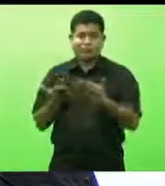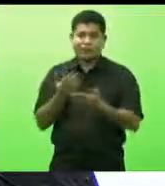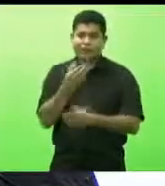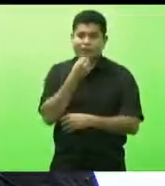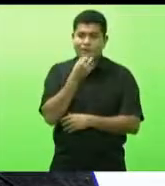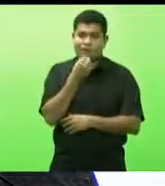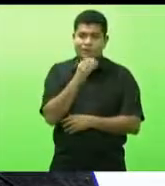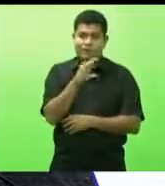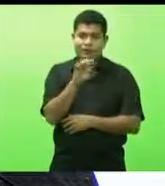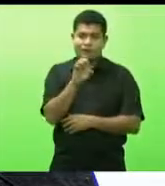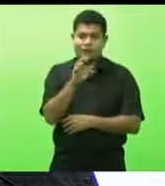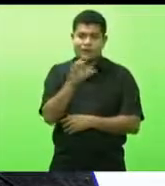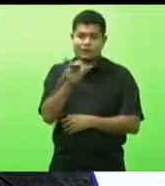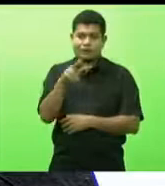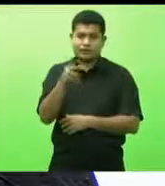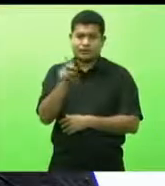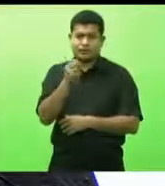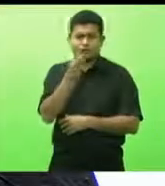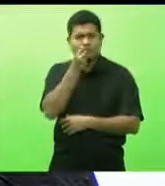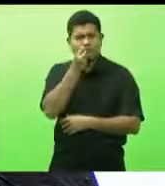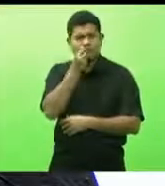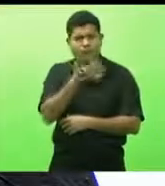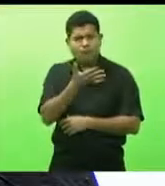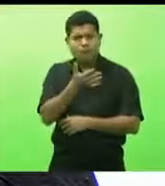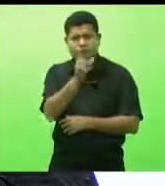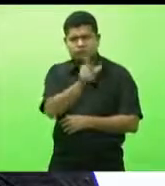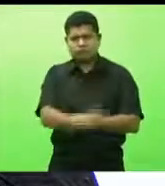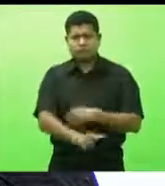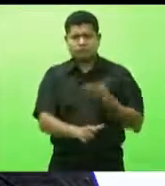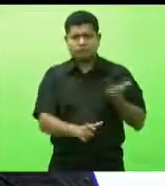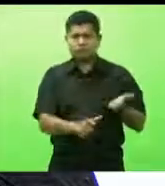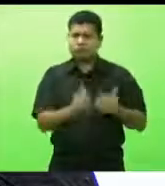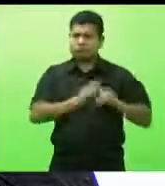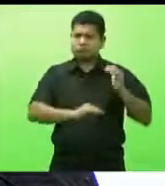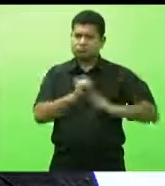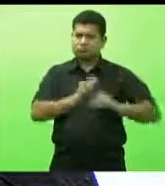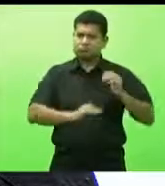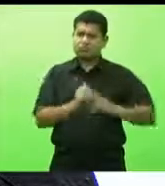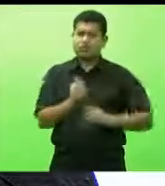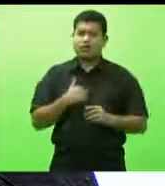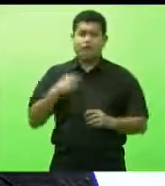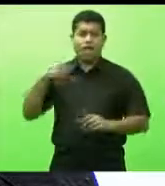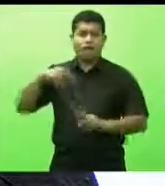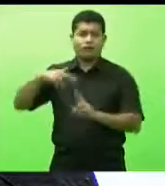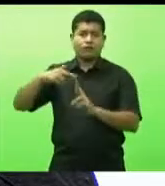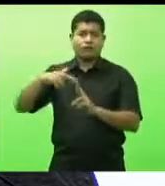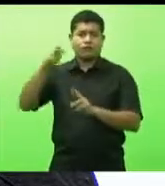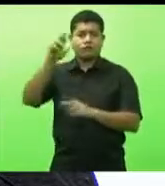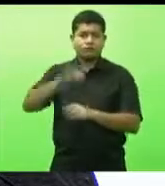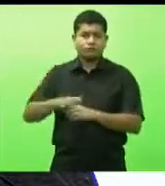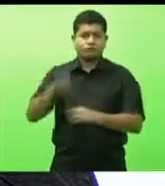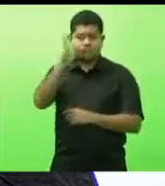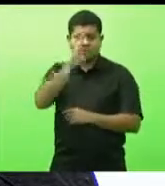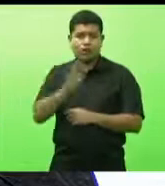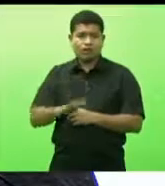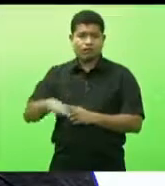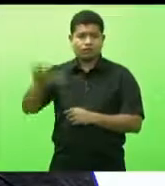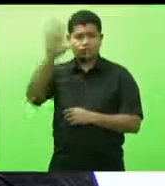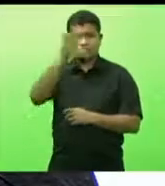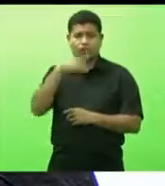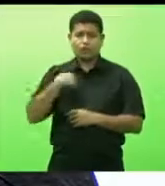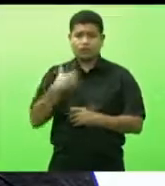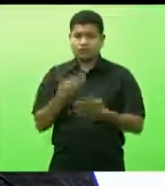um pediatra extremamente competente e uma grande referência nacional na pediatria, também